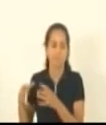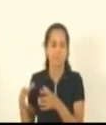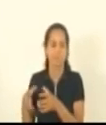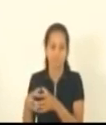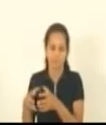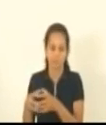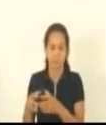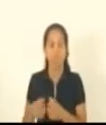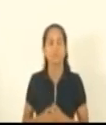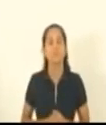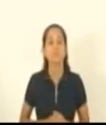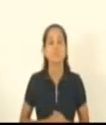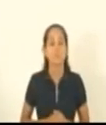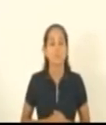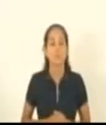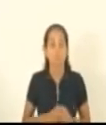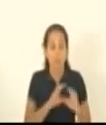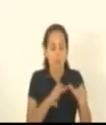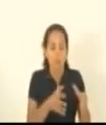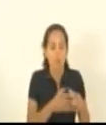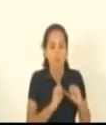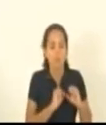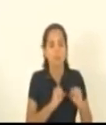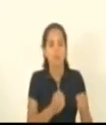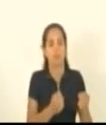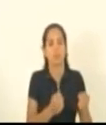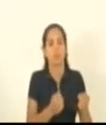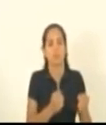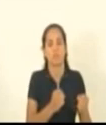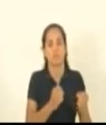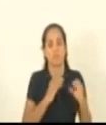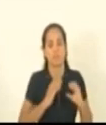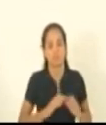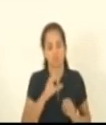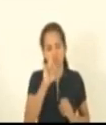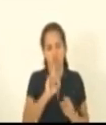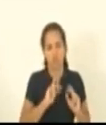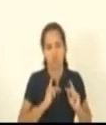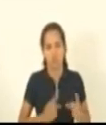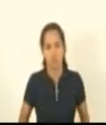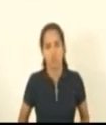Capitão Assunção comissão de defesa da cidadania dos direitos humanos